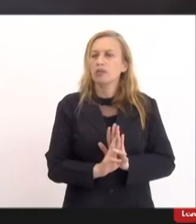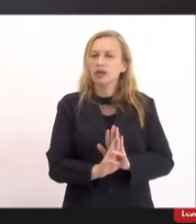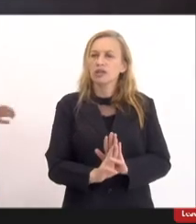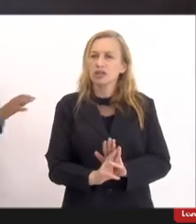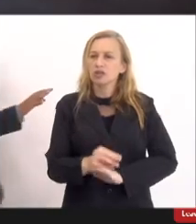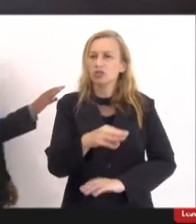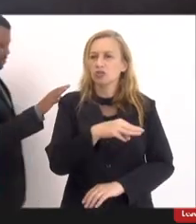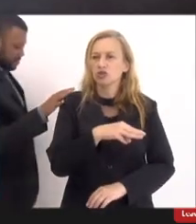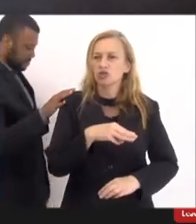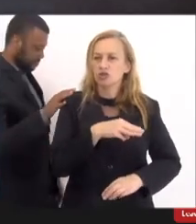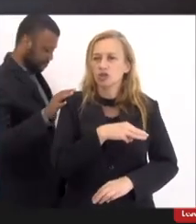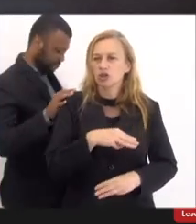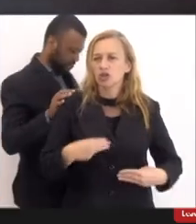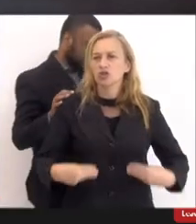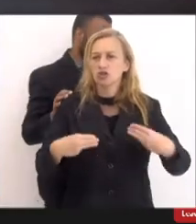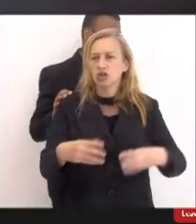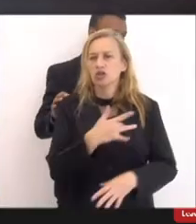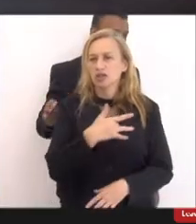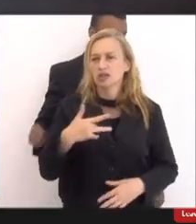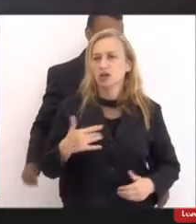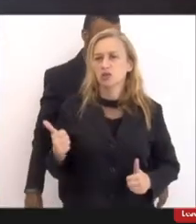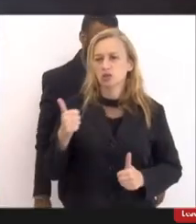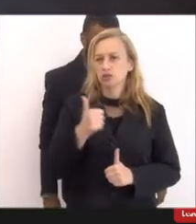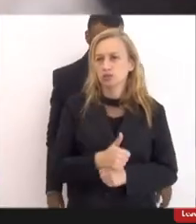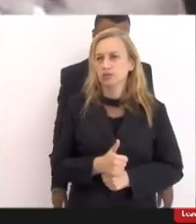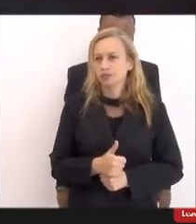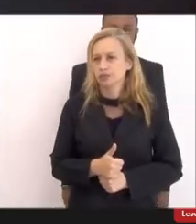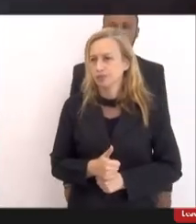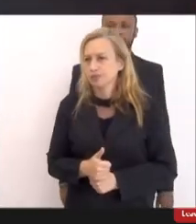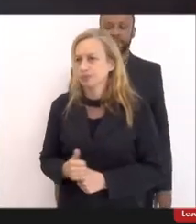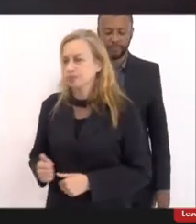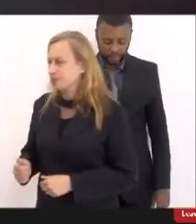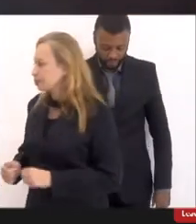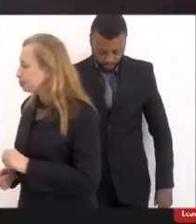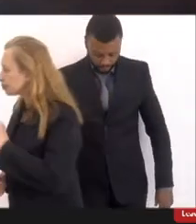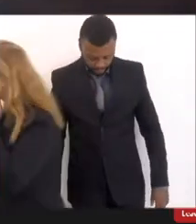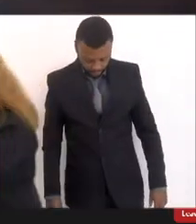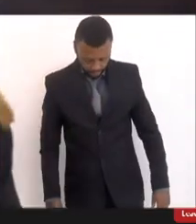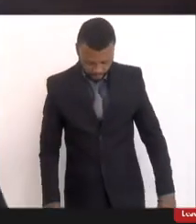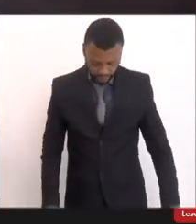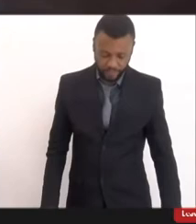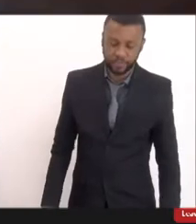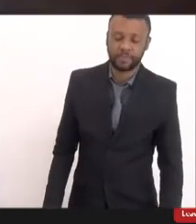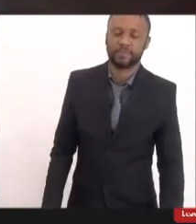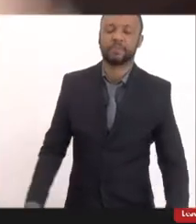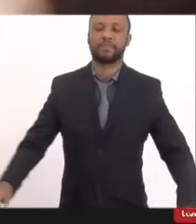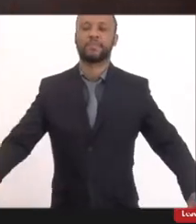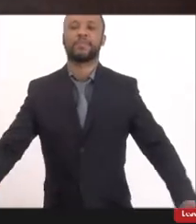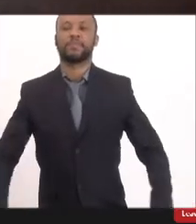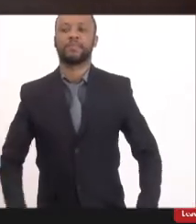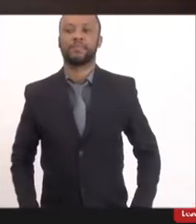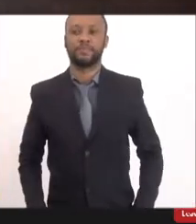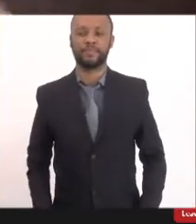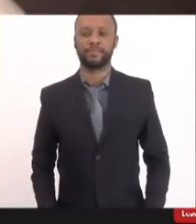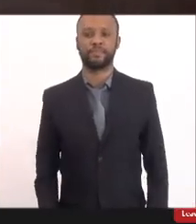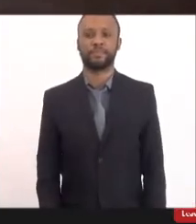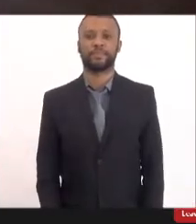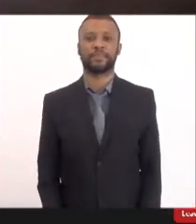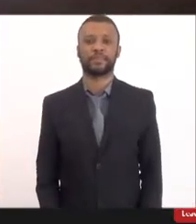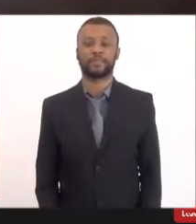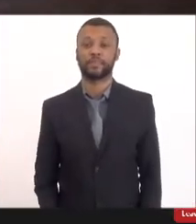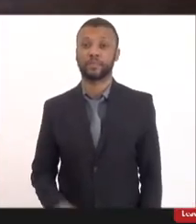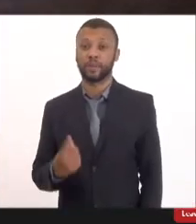Ministério da Saúde como a coordenação um órgão de coordenação máxima na pandemia da Covid-19 a nota técnica ela